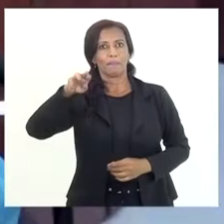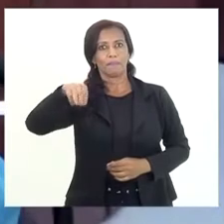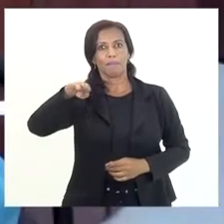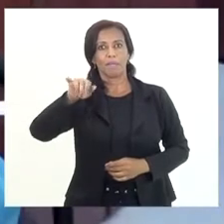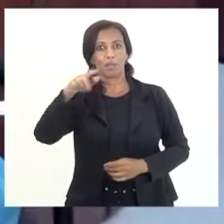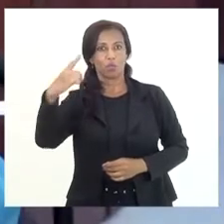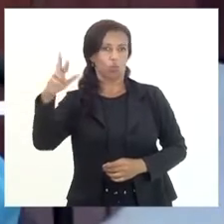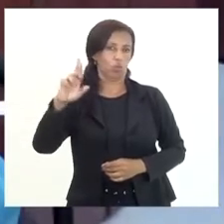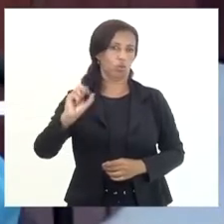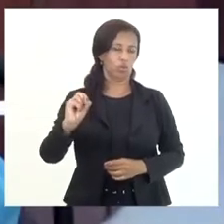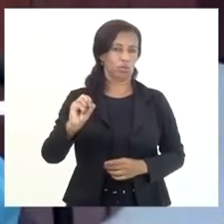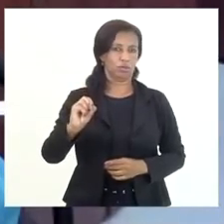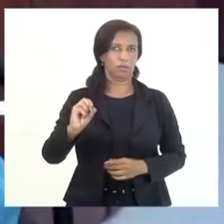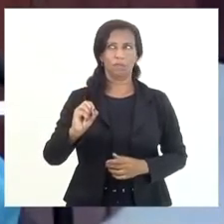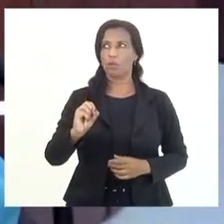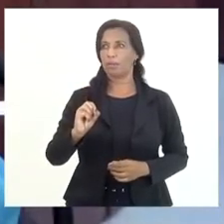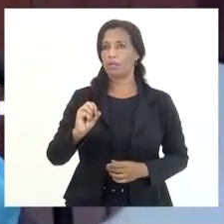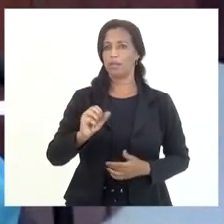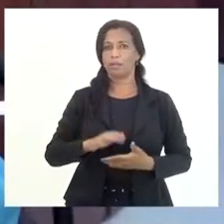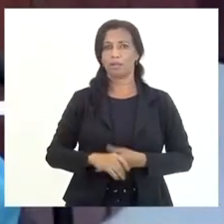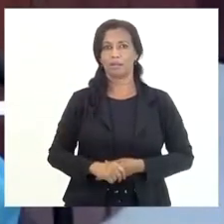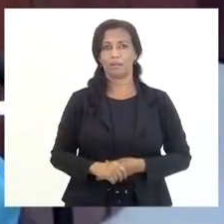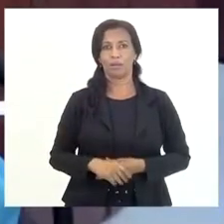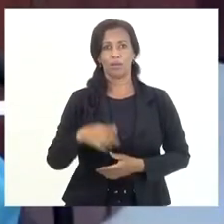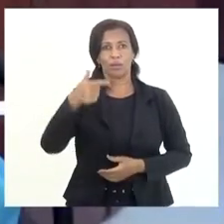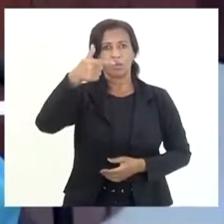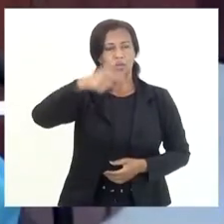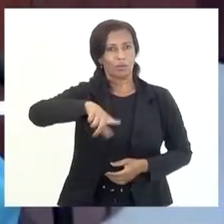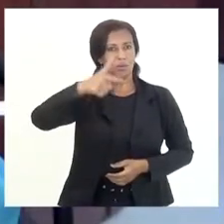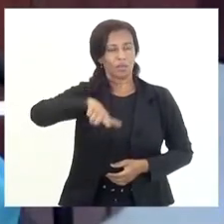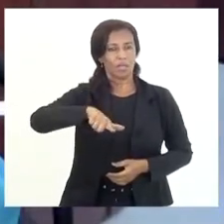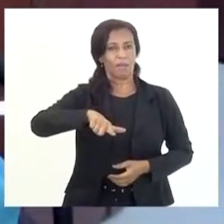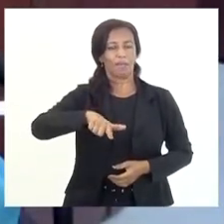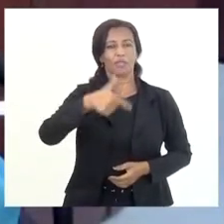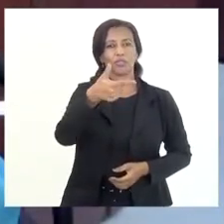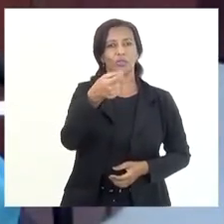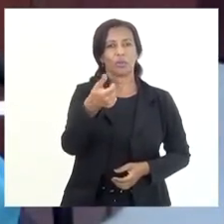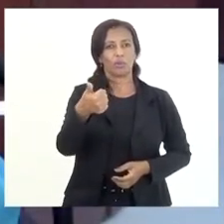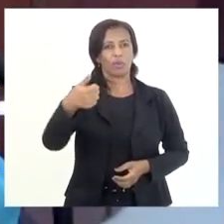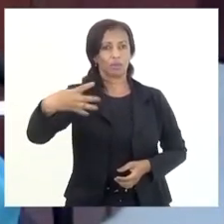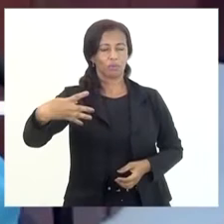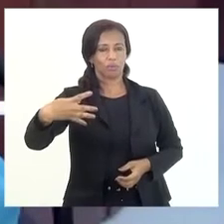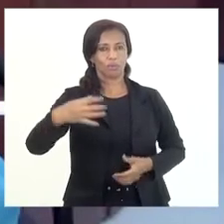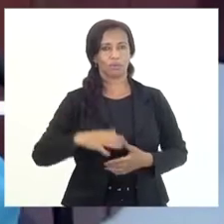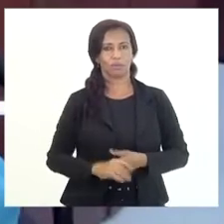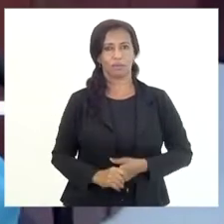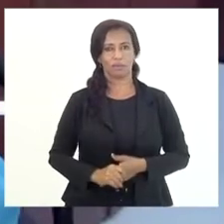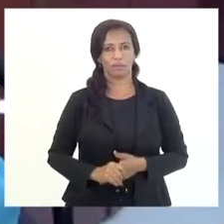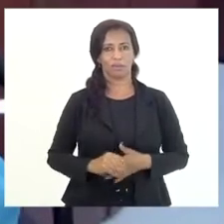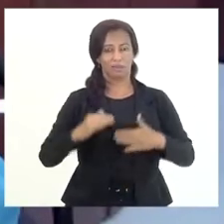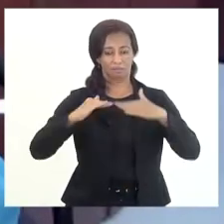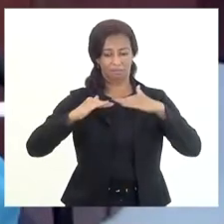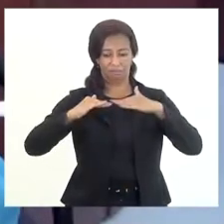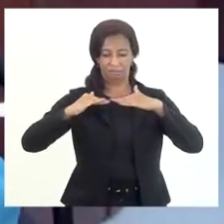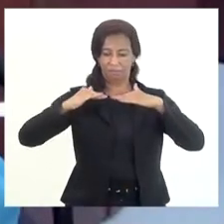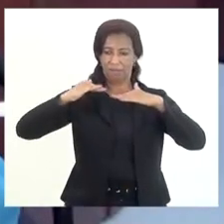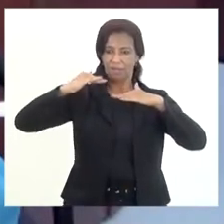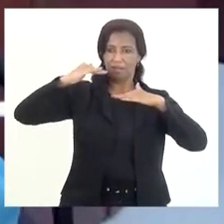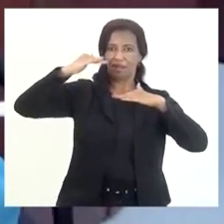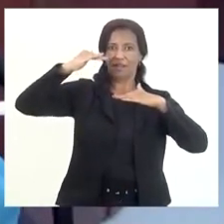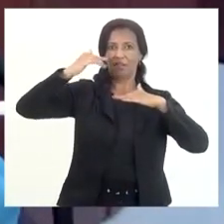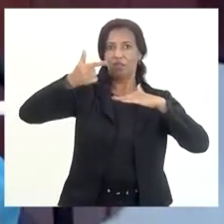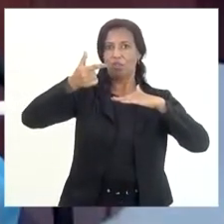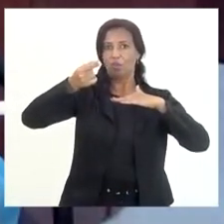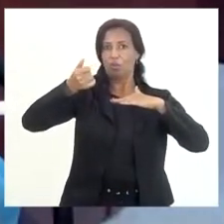o que se repete em 2014, eleva um pouquinho em 2015